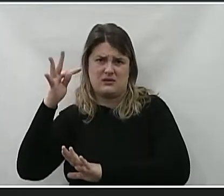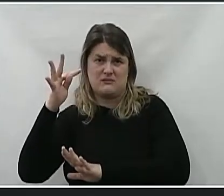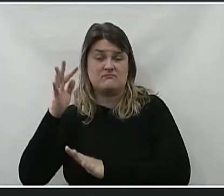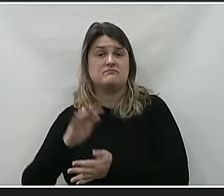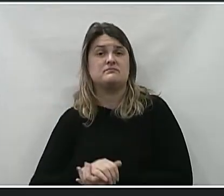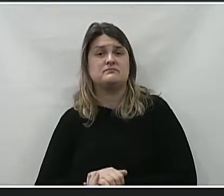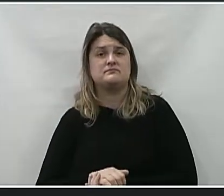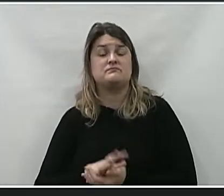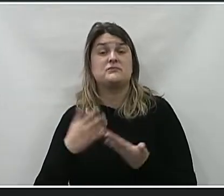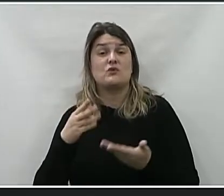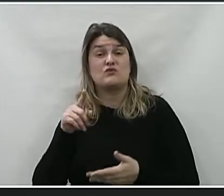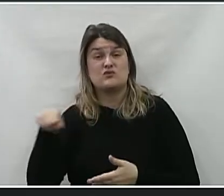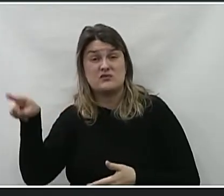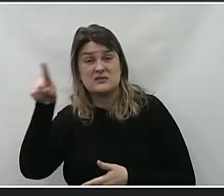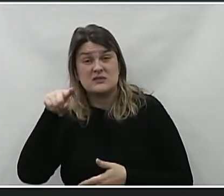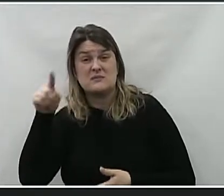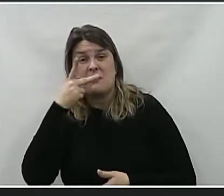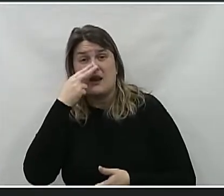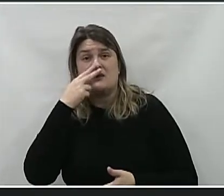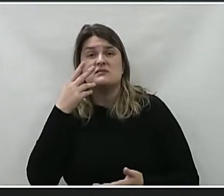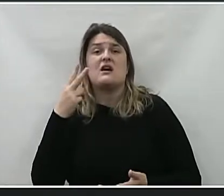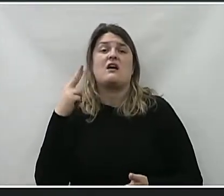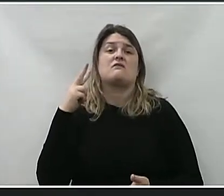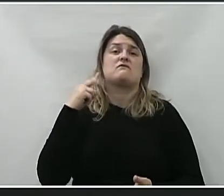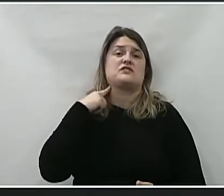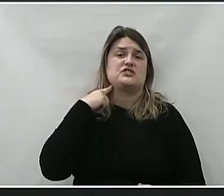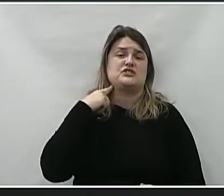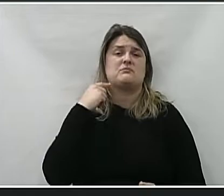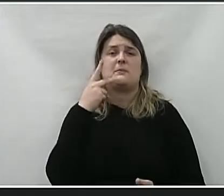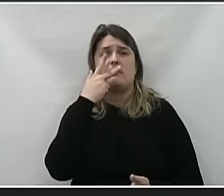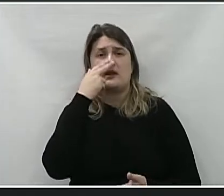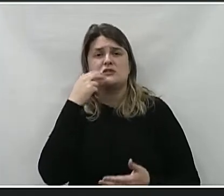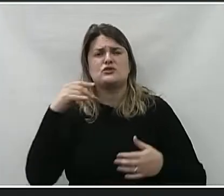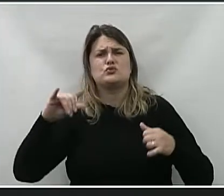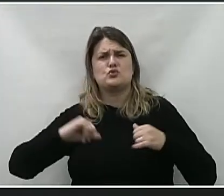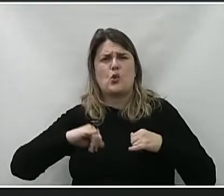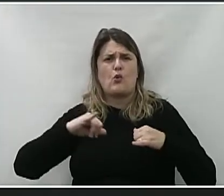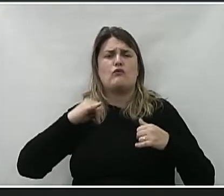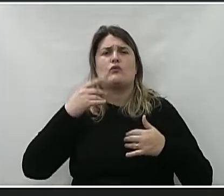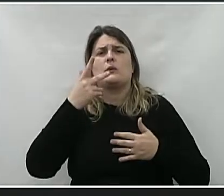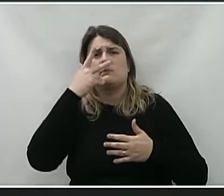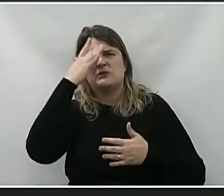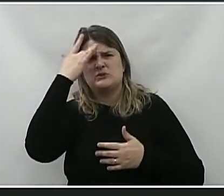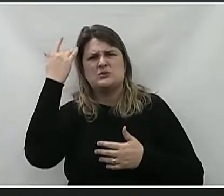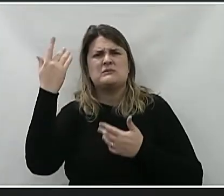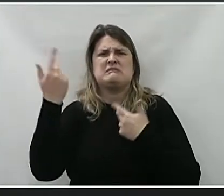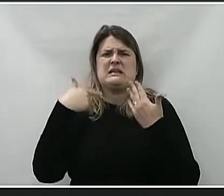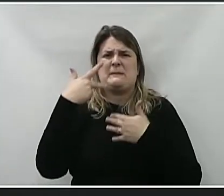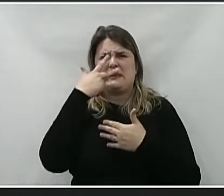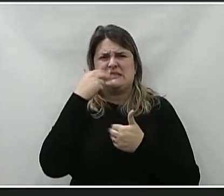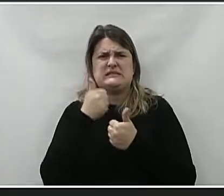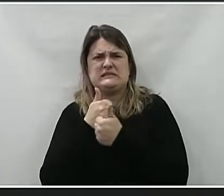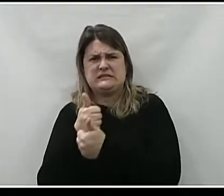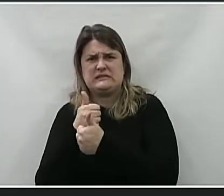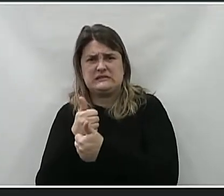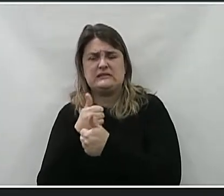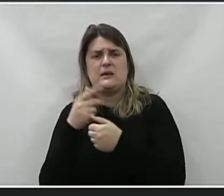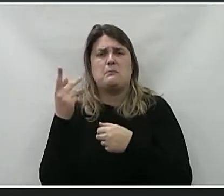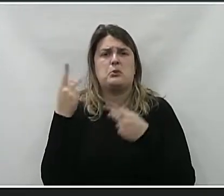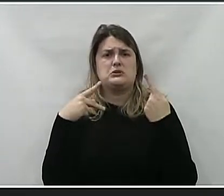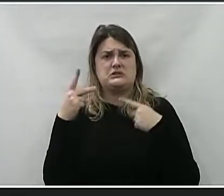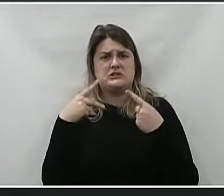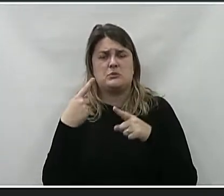Então, assim, vocês querem se fazer de vítimas, daquela coisa assim, ah, porque eu fui... Nós estamos sendo perseguidos politicamente,